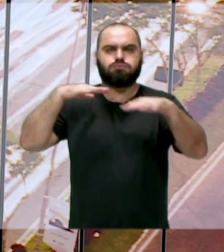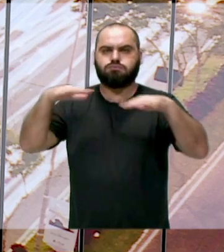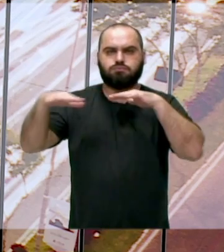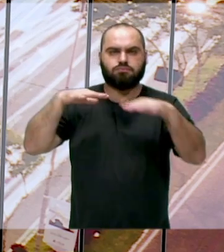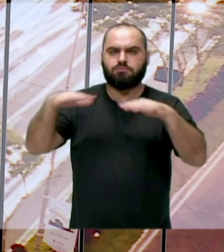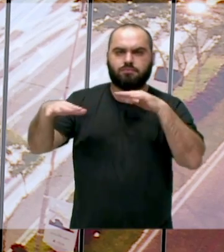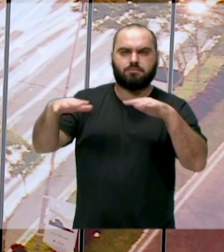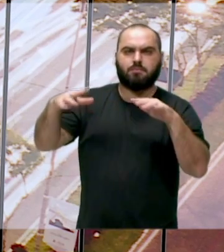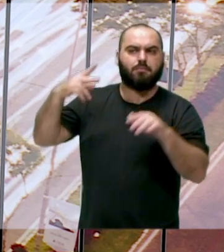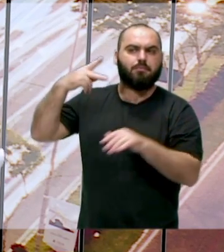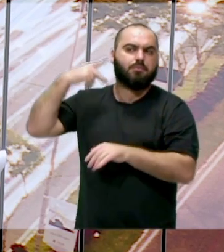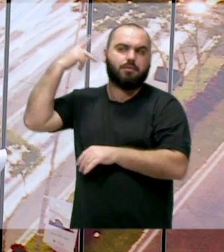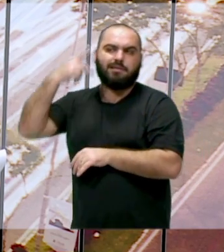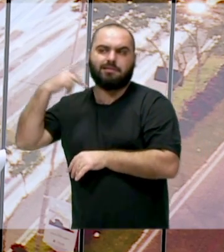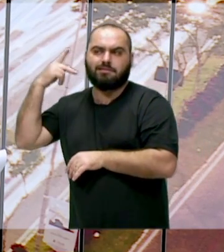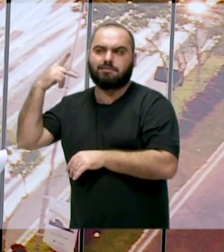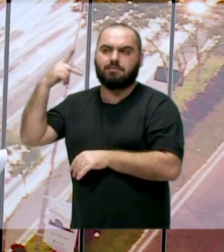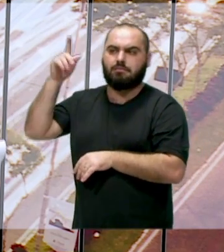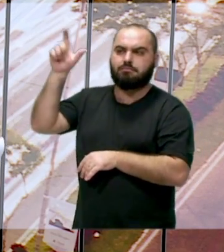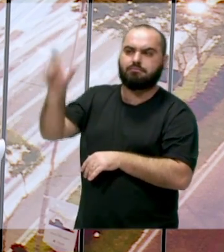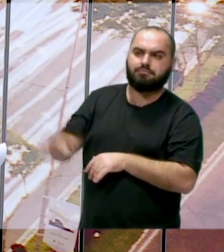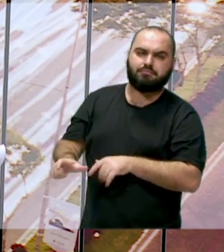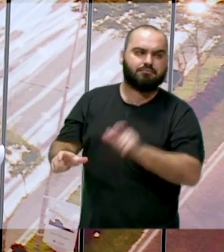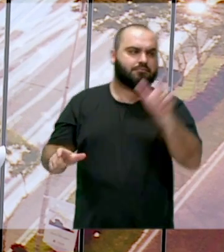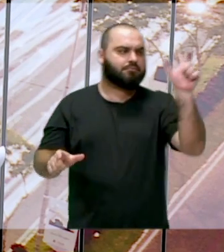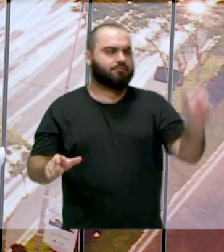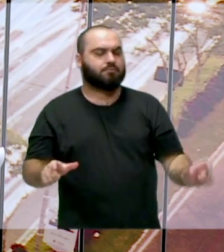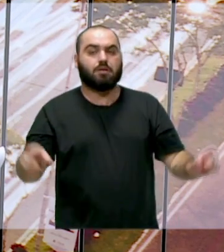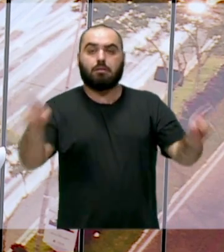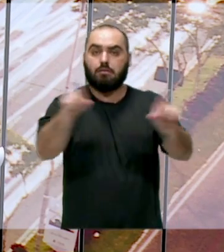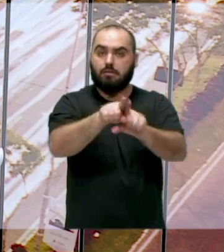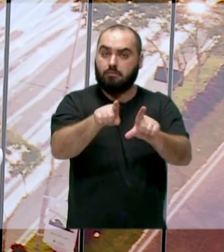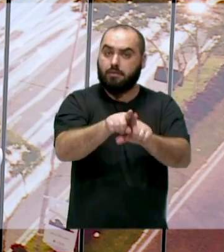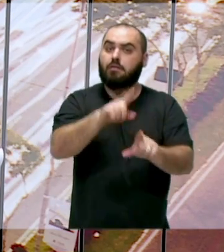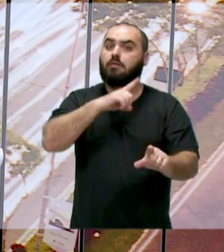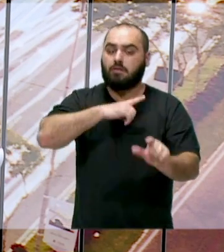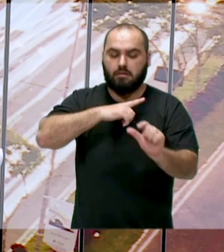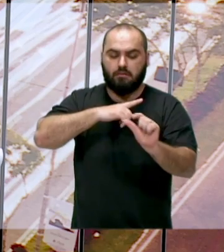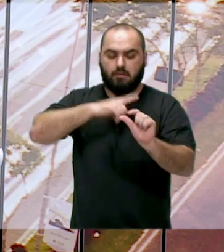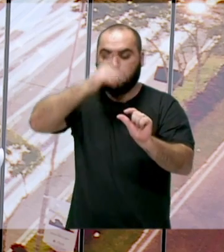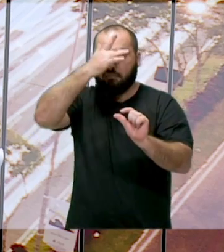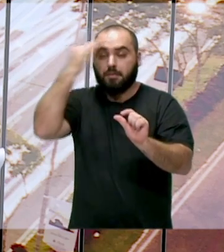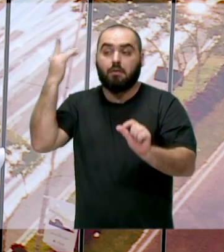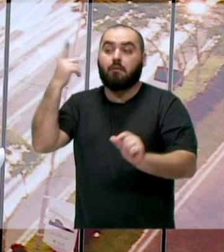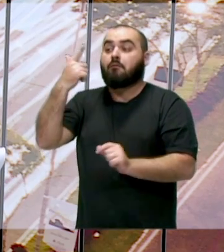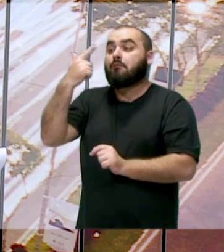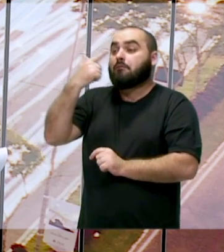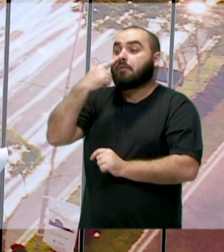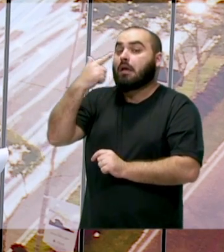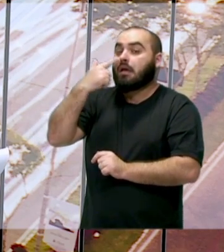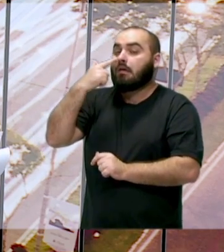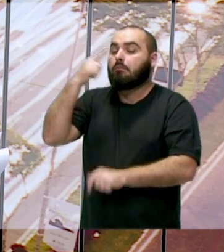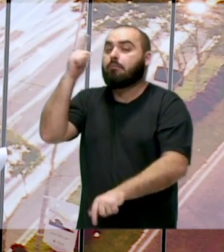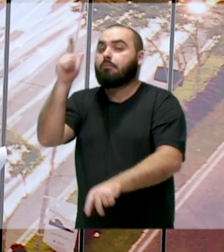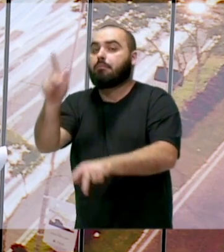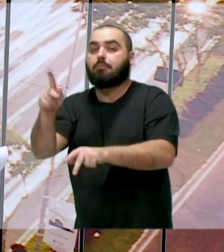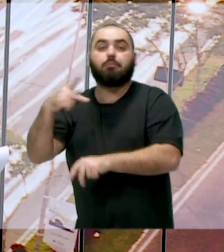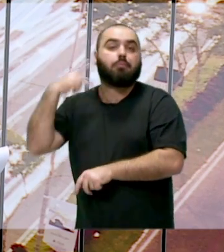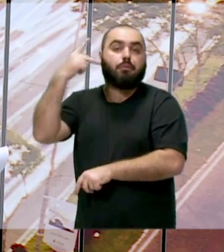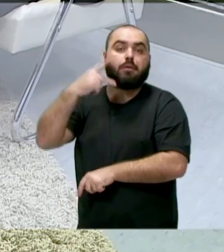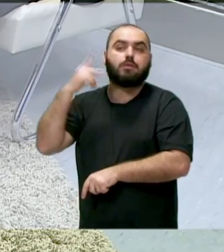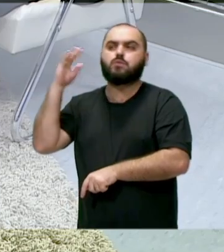muita polarização política e também engajamento daí. As pessoas começaram a acompanhar mais os agentes públicos de